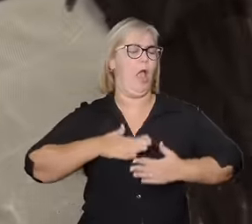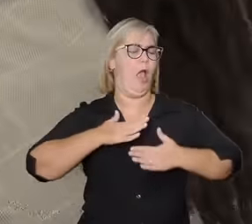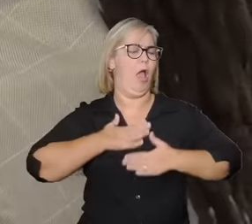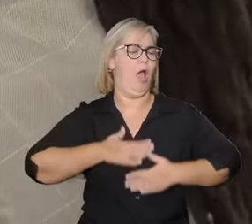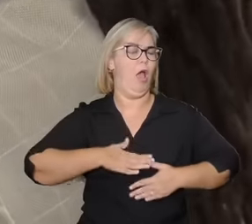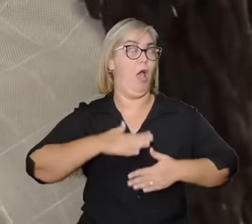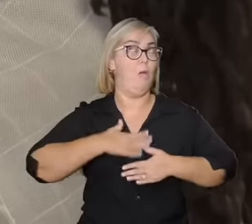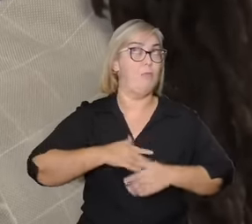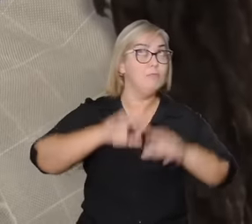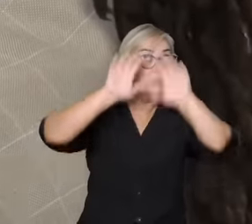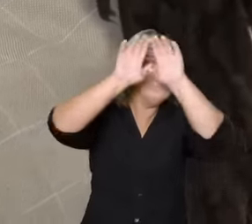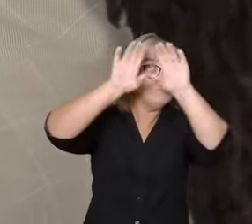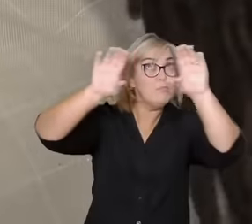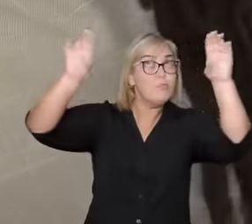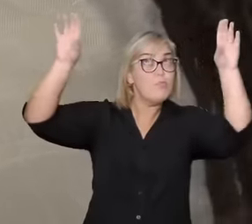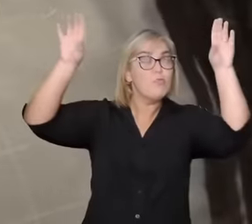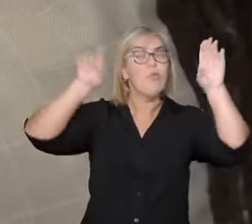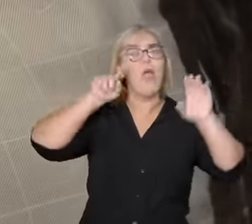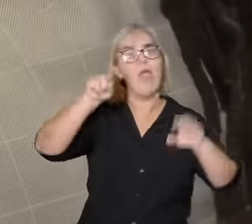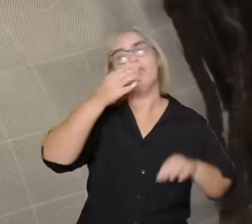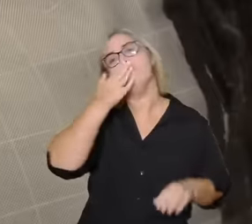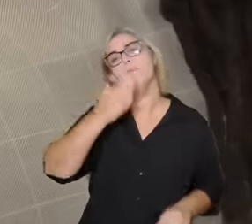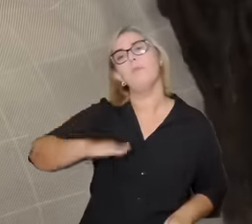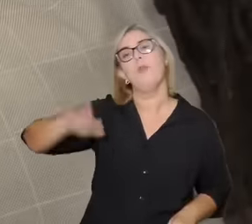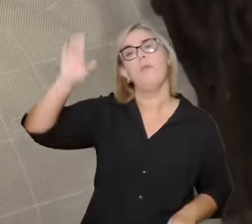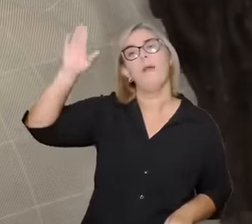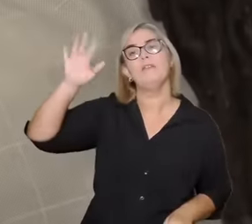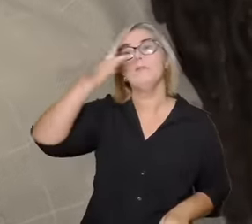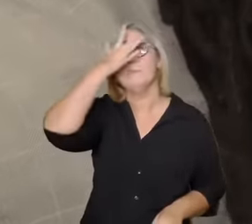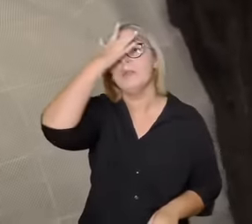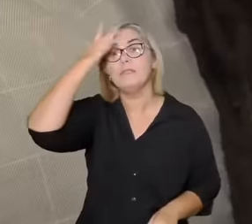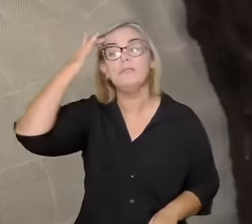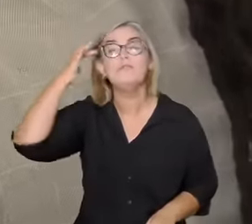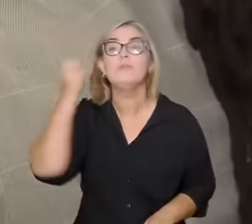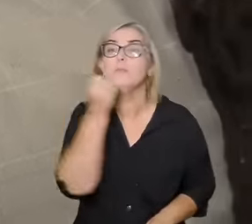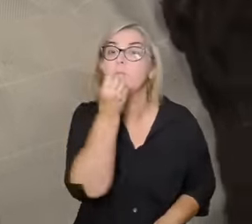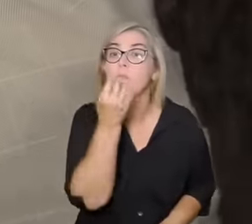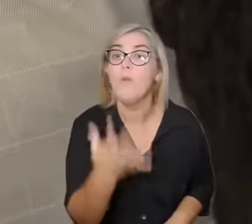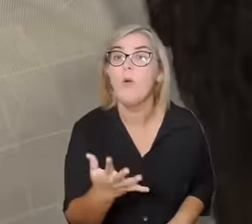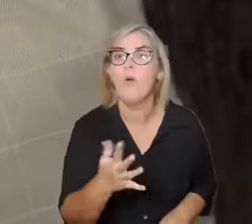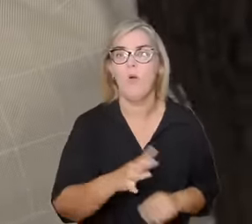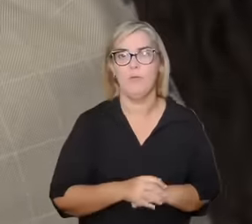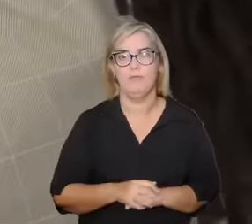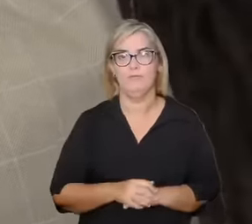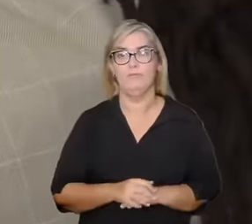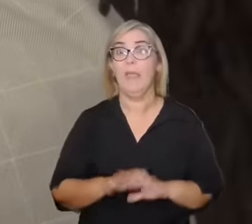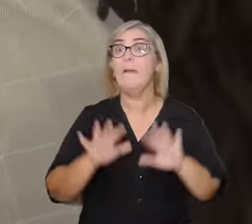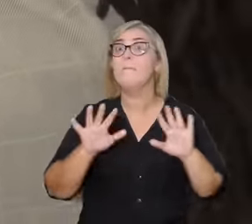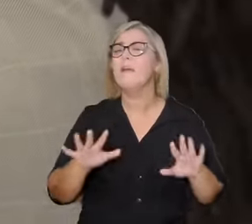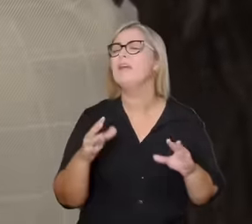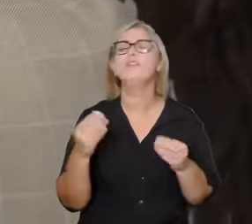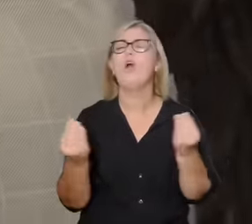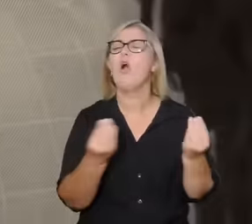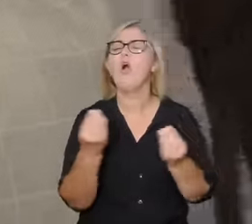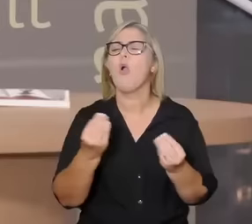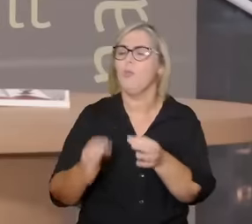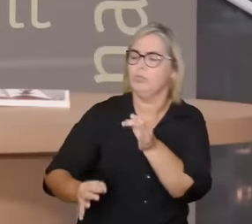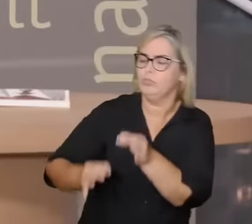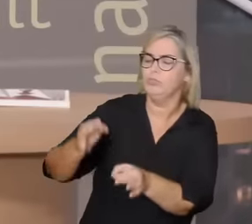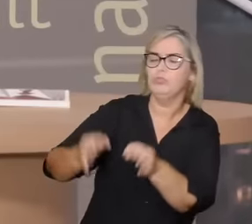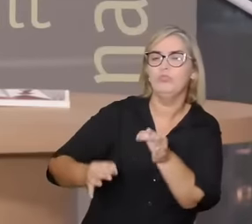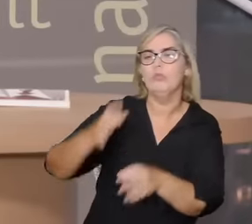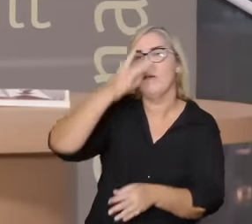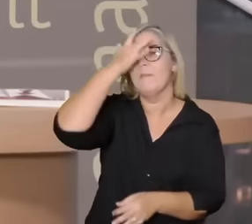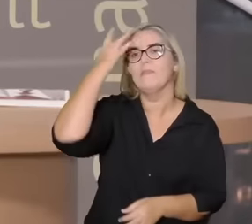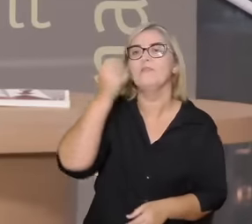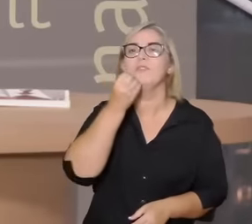triba eleita que é de uma tradição de uma linhagem ou a gente por uma redenção por uma conversão nós